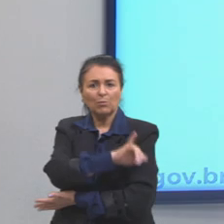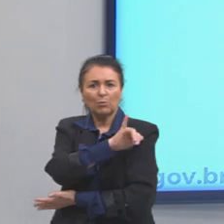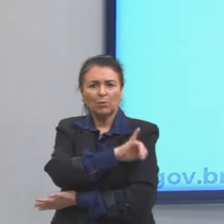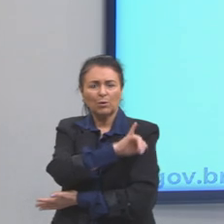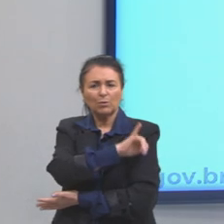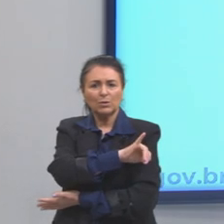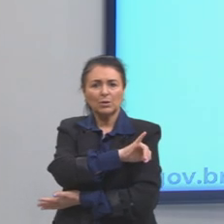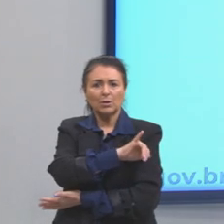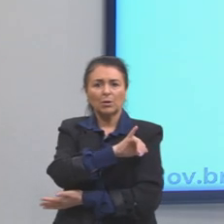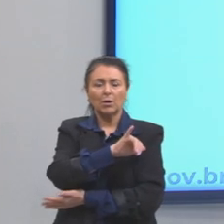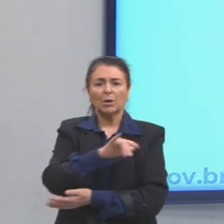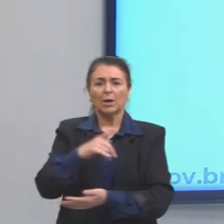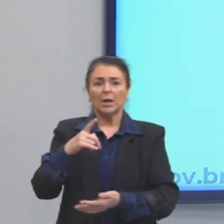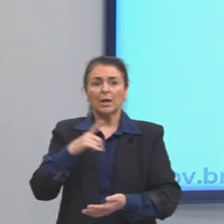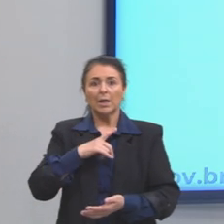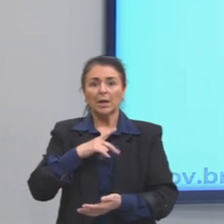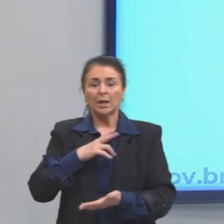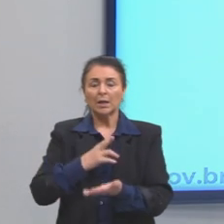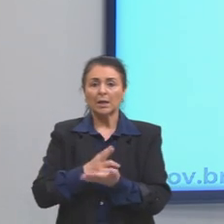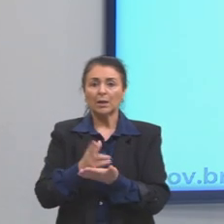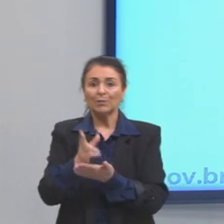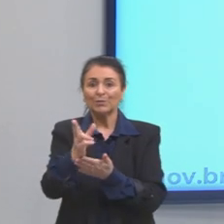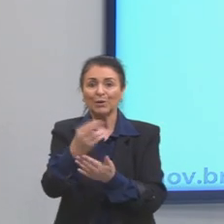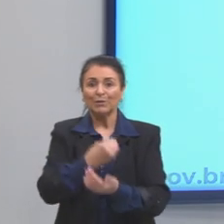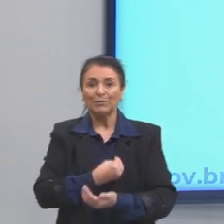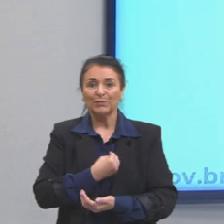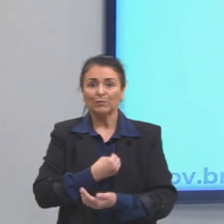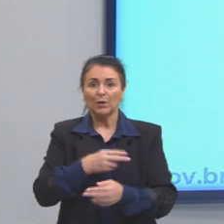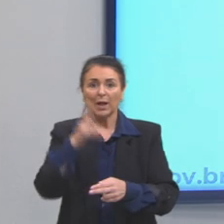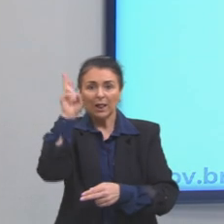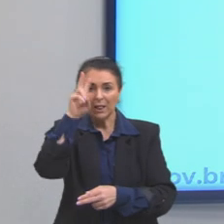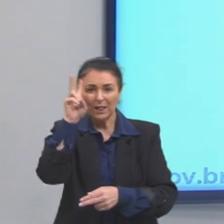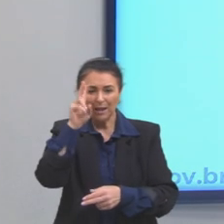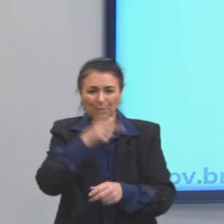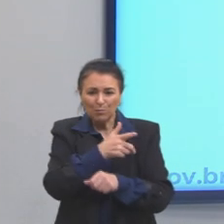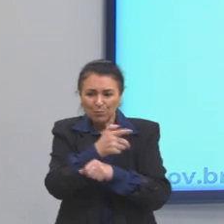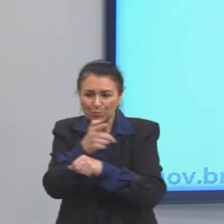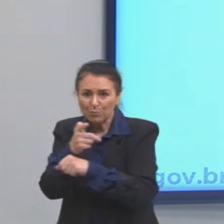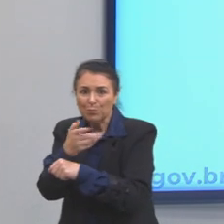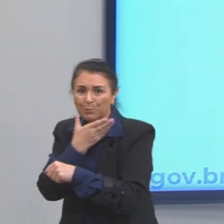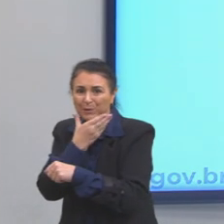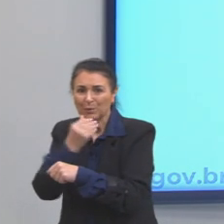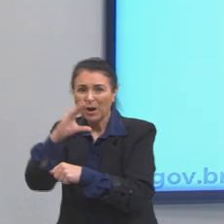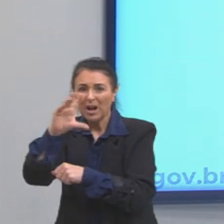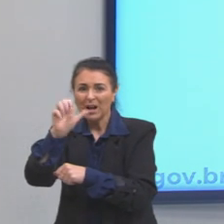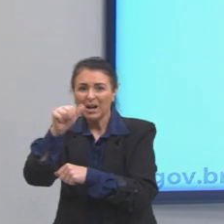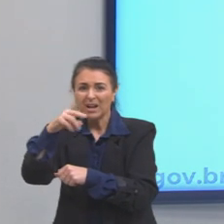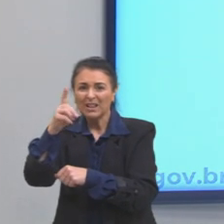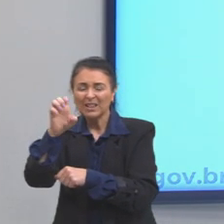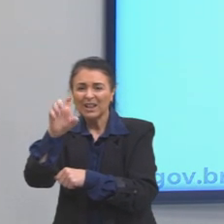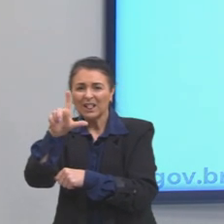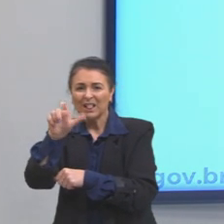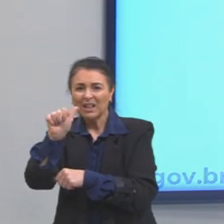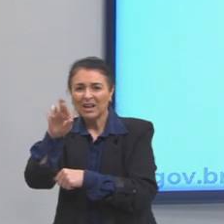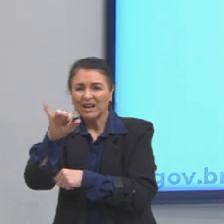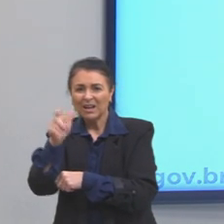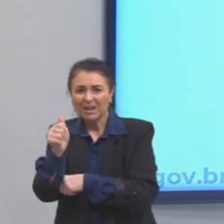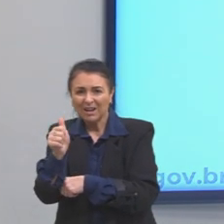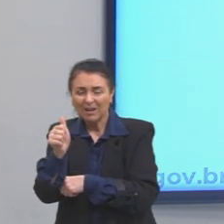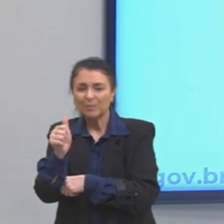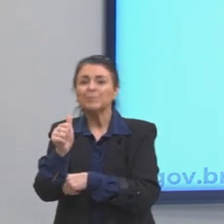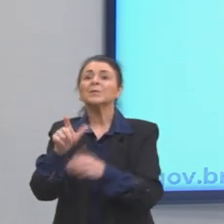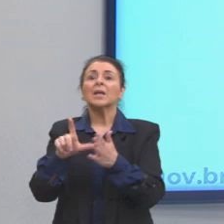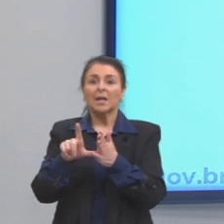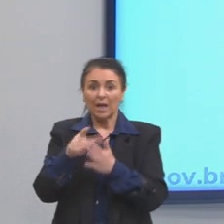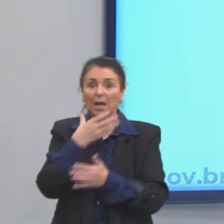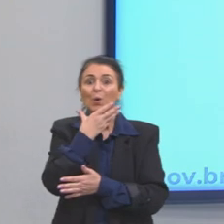que sobrevive à chacina da Candelária, em 1993. Então, eu te sugiro esse filme, assista esse filme, que